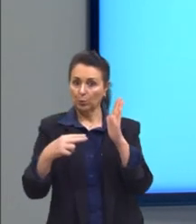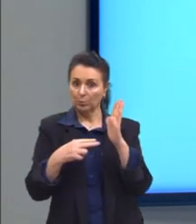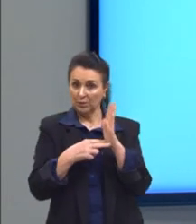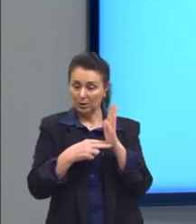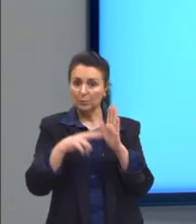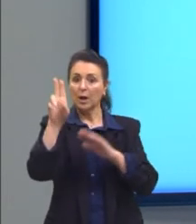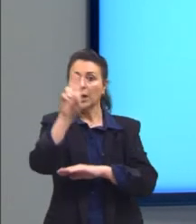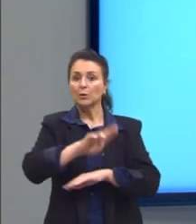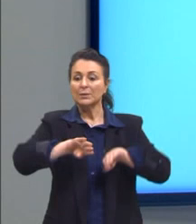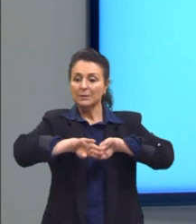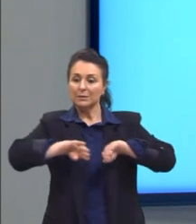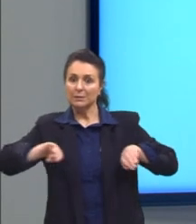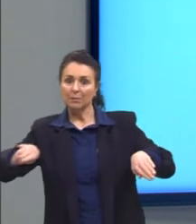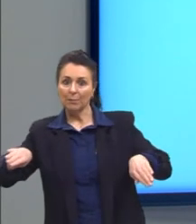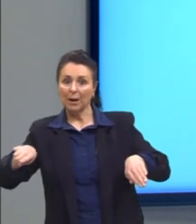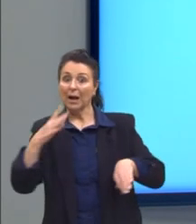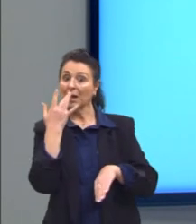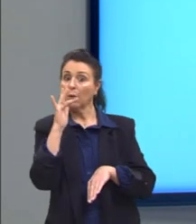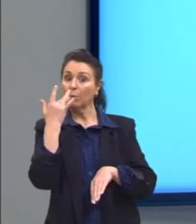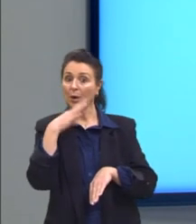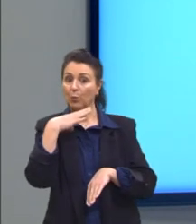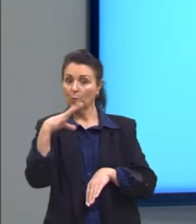branca nas cores do arco-íris.